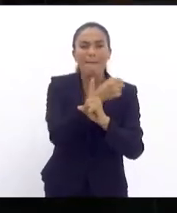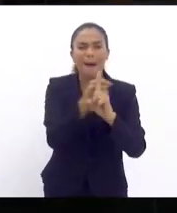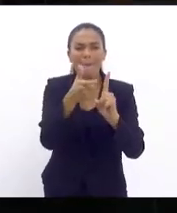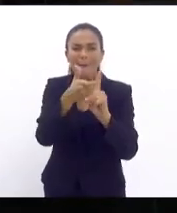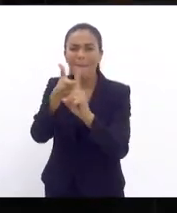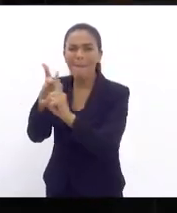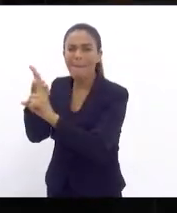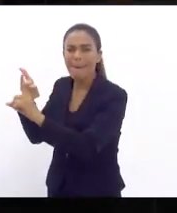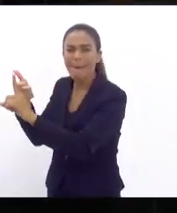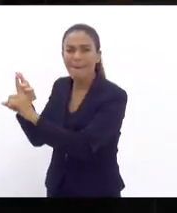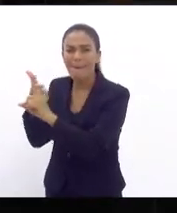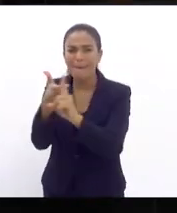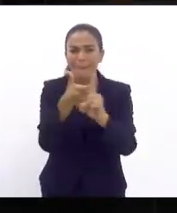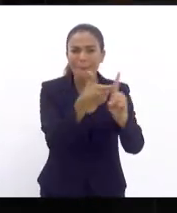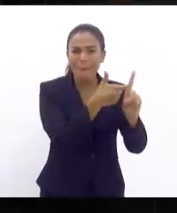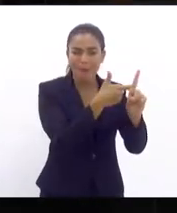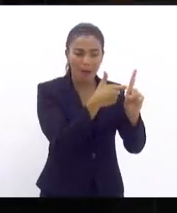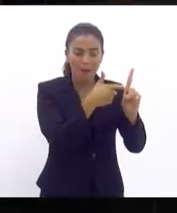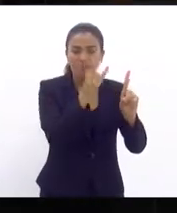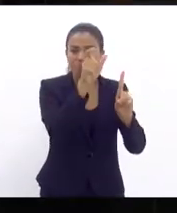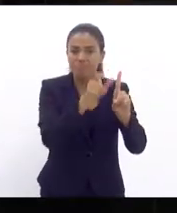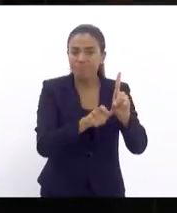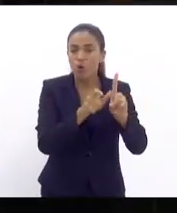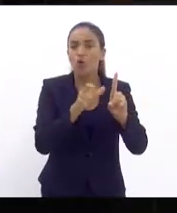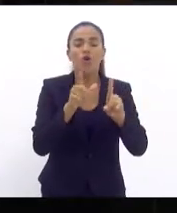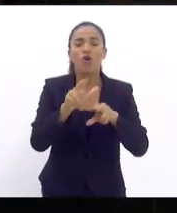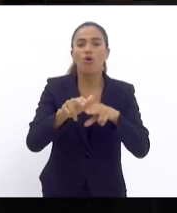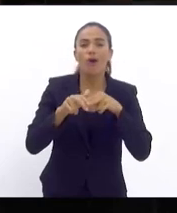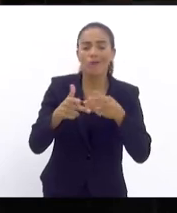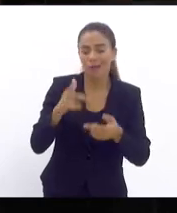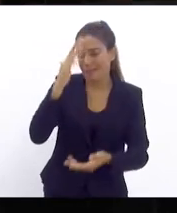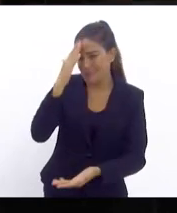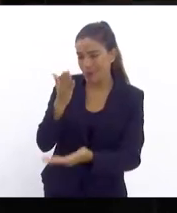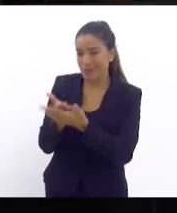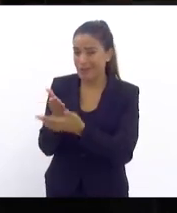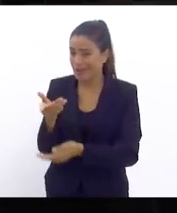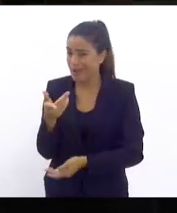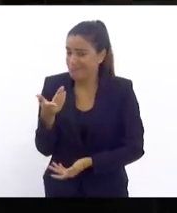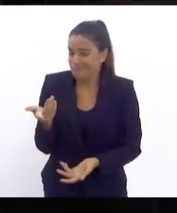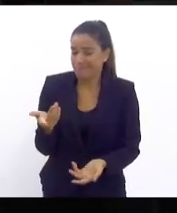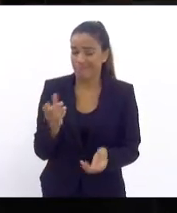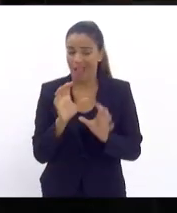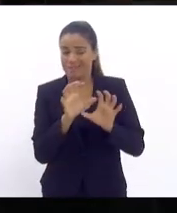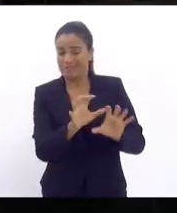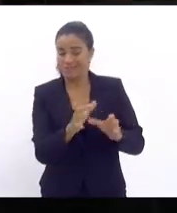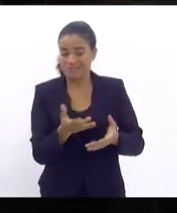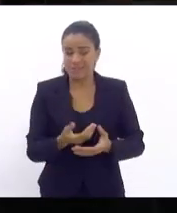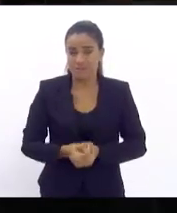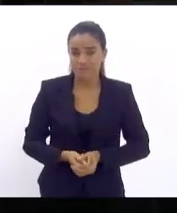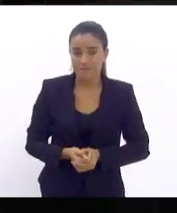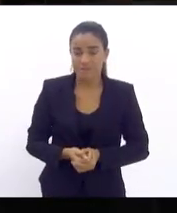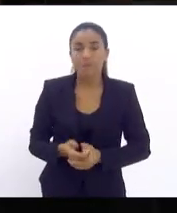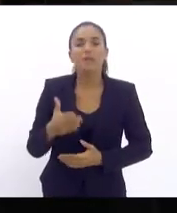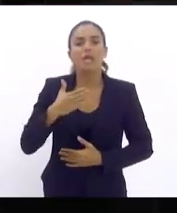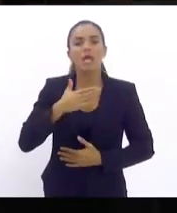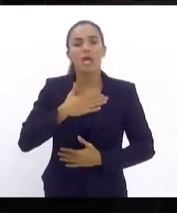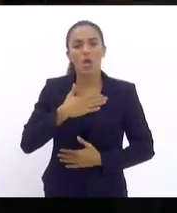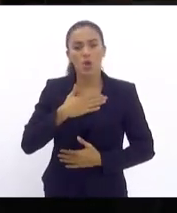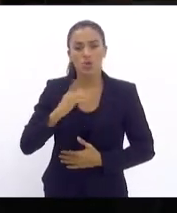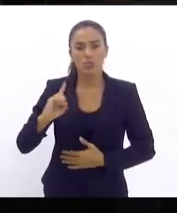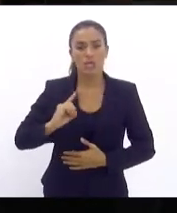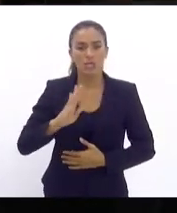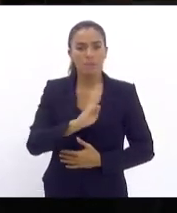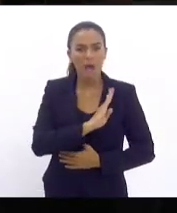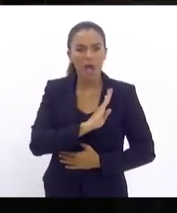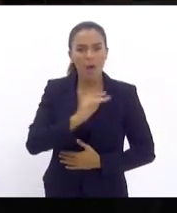discriminados, não apenas por serem como alguns acreditam, como eles deveriam ser. Eu sou a Dani Balbi, sou